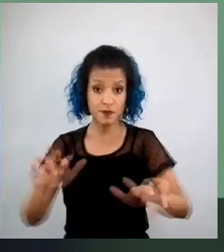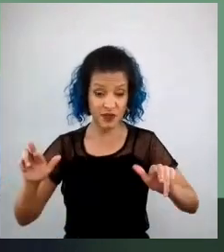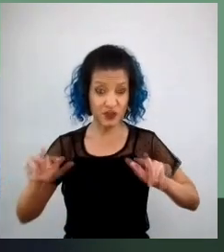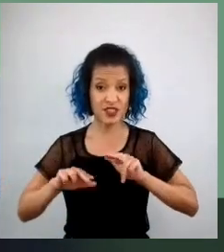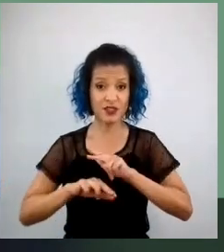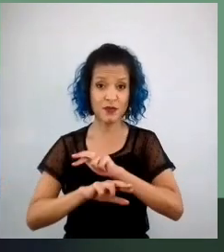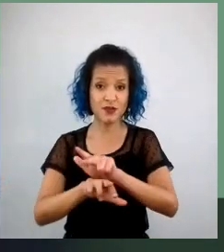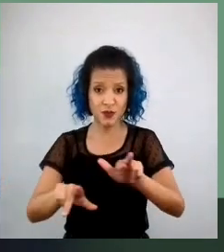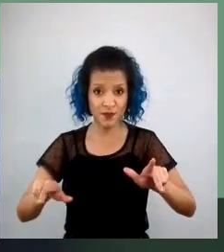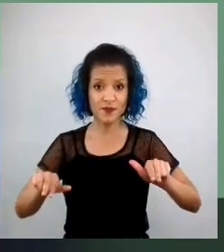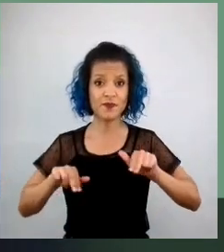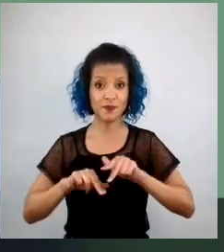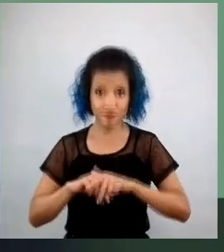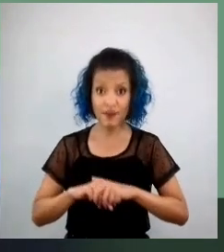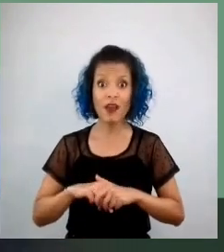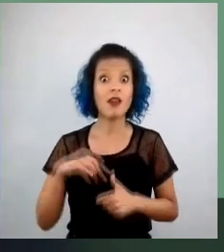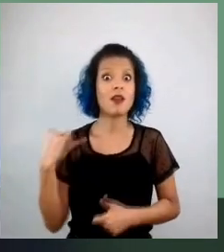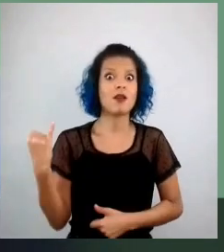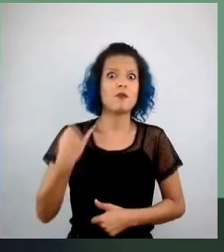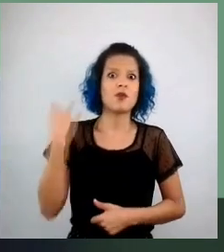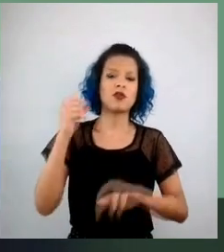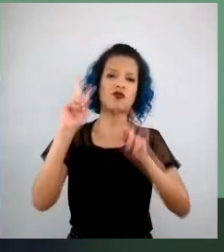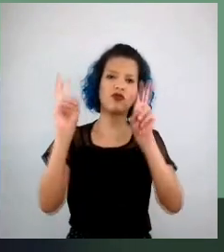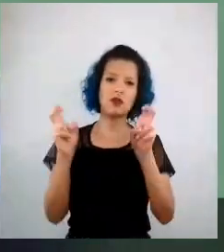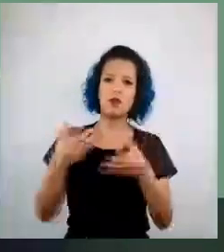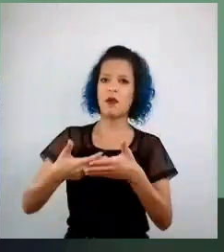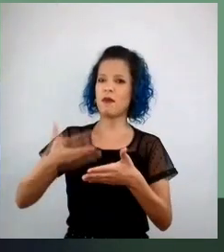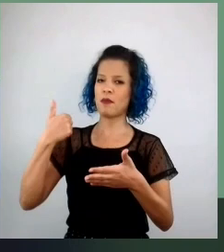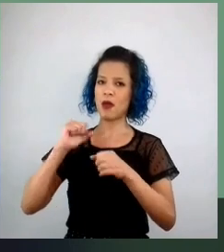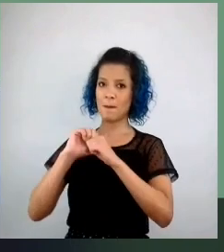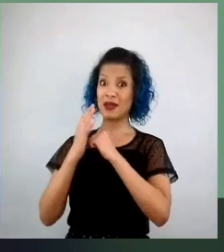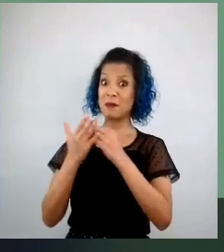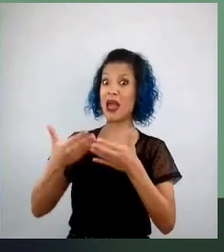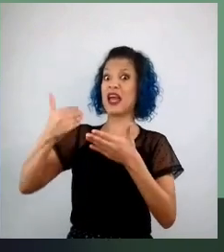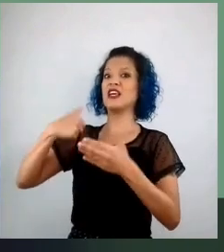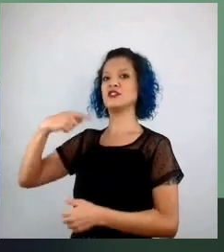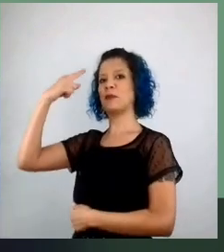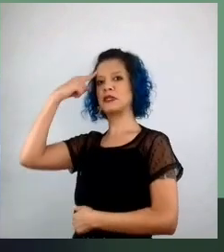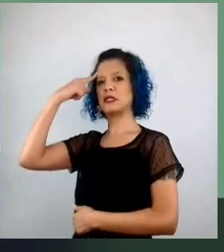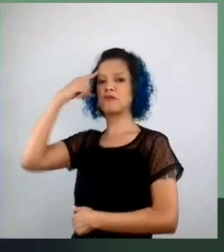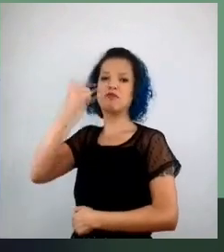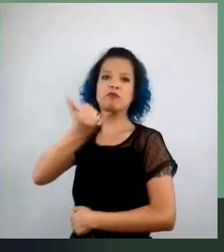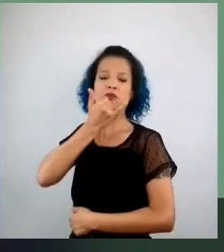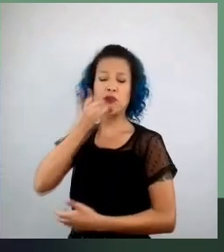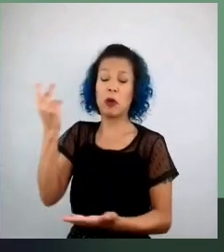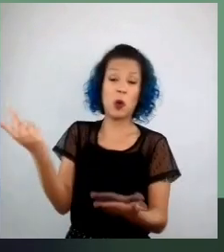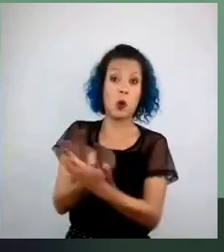essencial, ele foi escolhido antes da pandemia, a pandemia só veio para mostrar que isso é mais importante ainda, né,